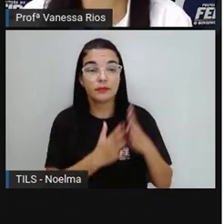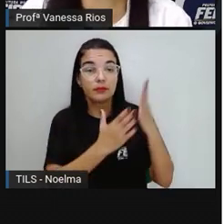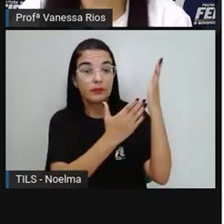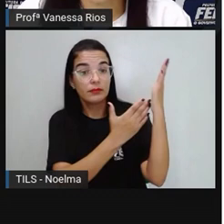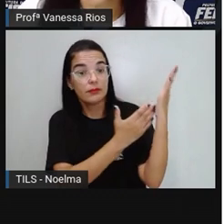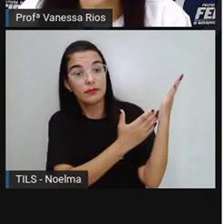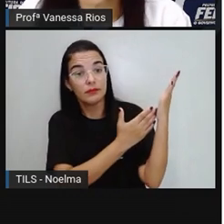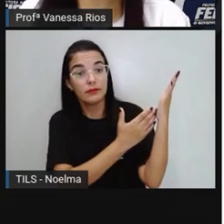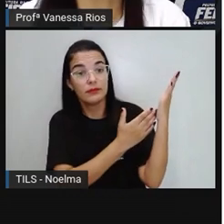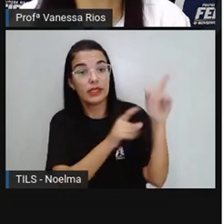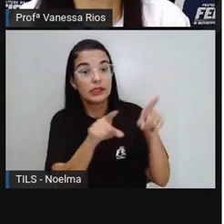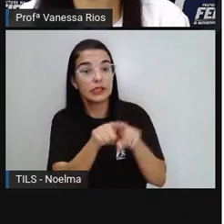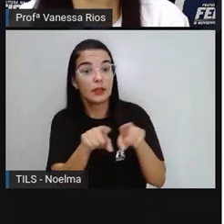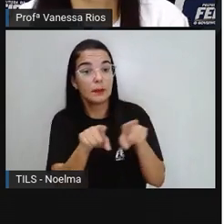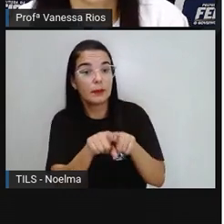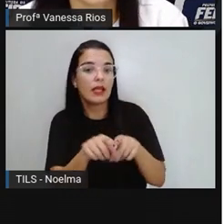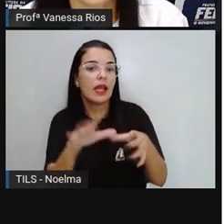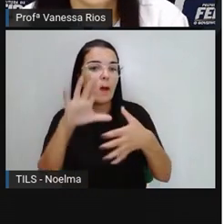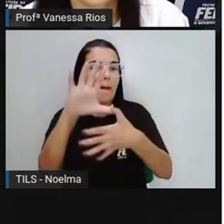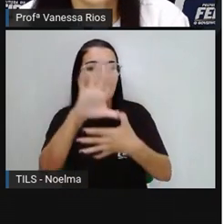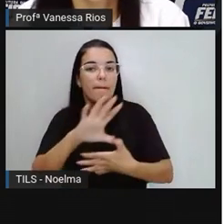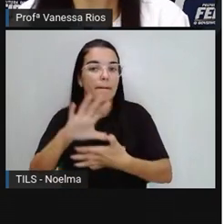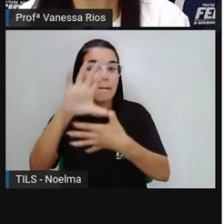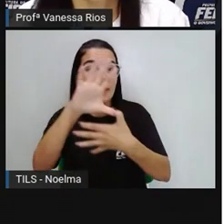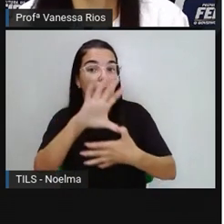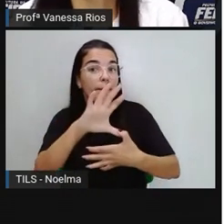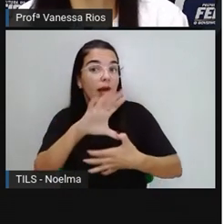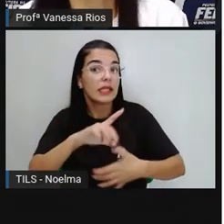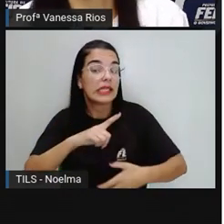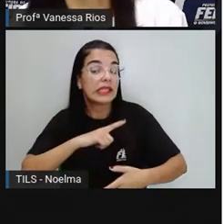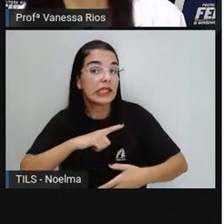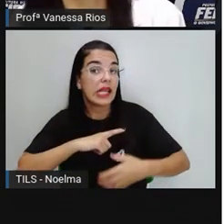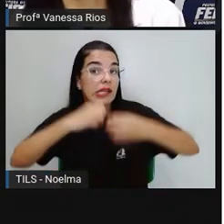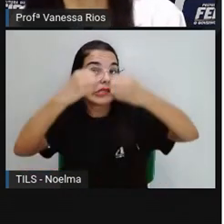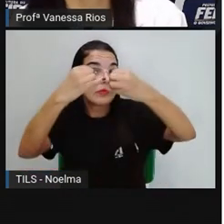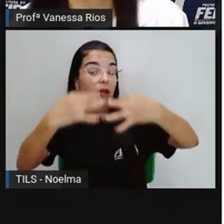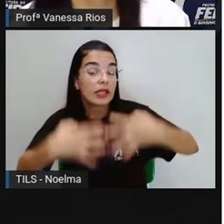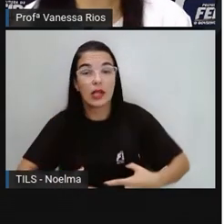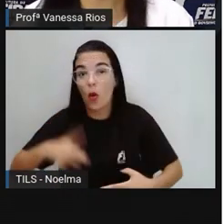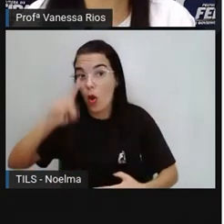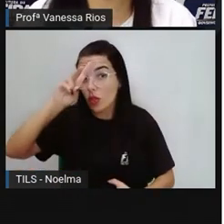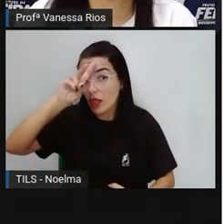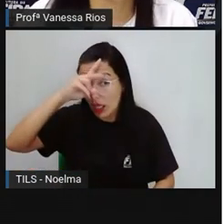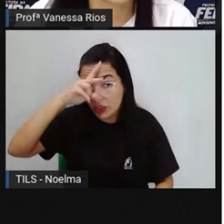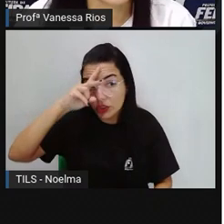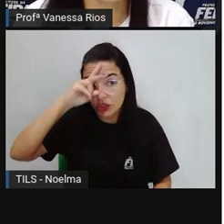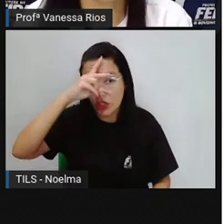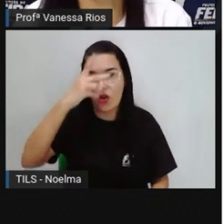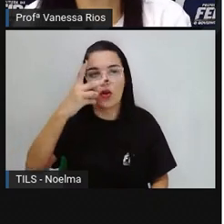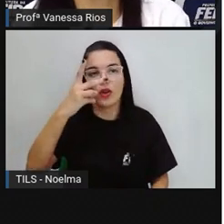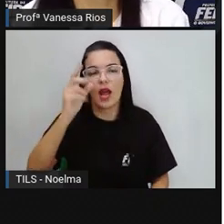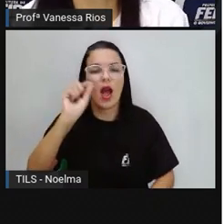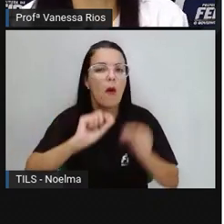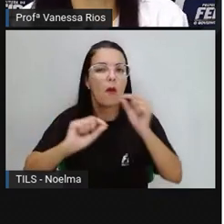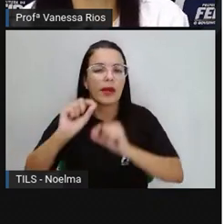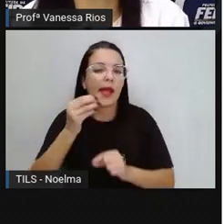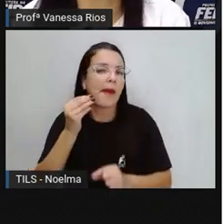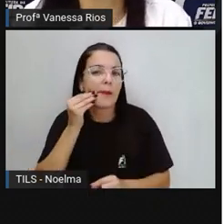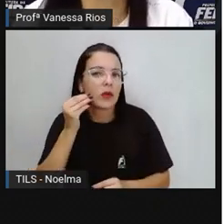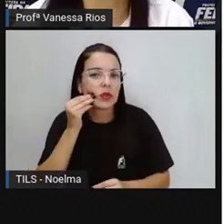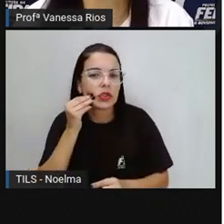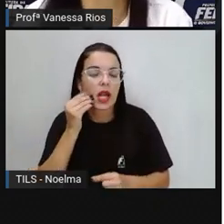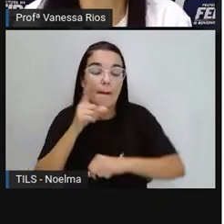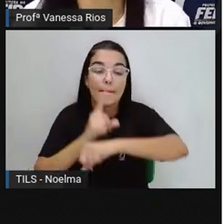também os mapas históricos. os mapas históricos, eles vão retratar, né, momentos